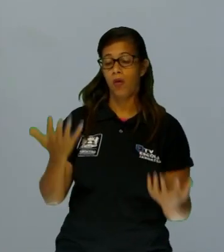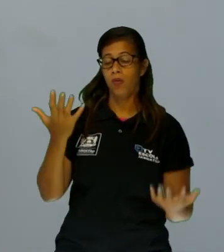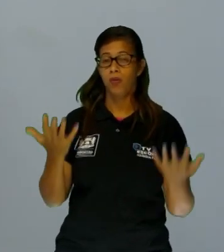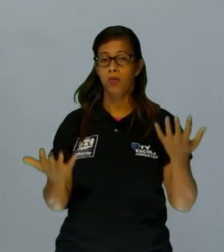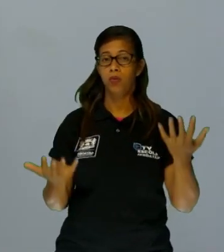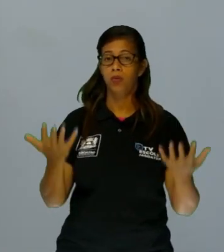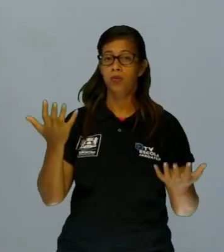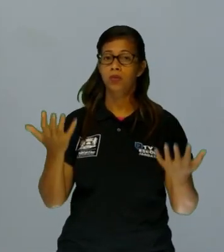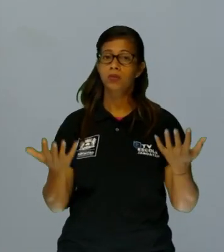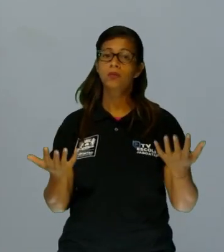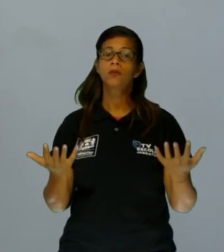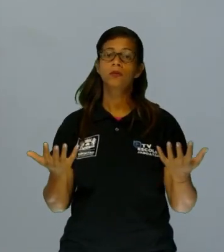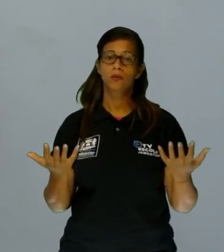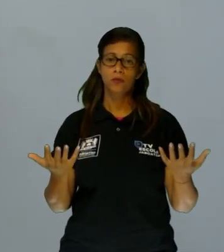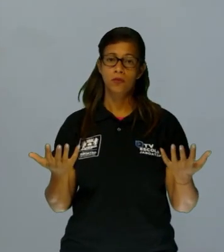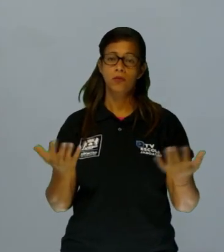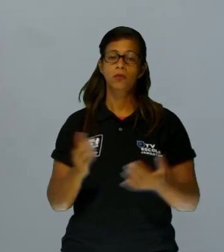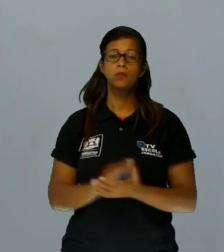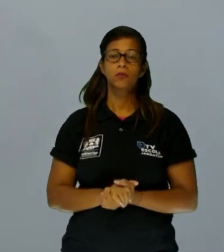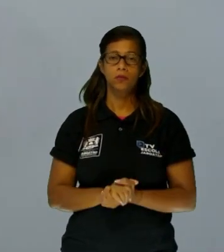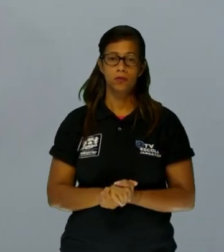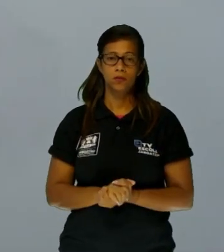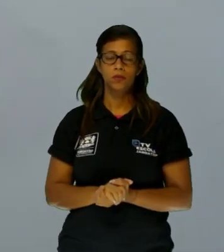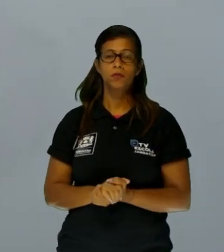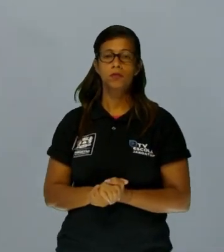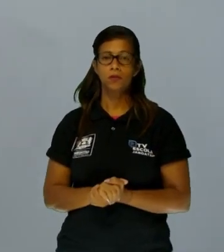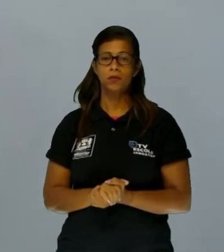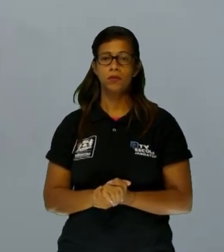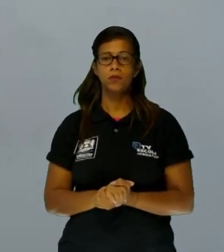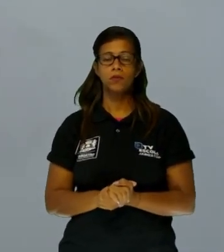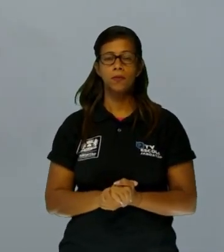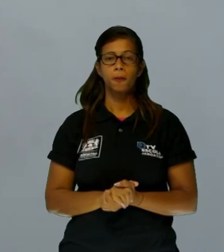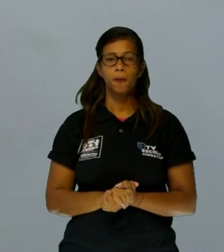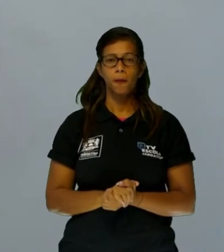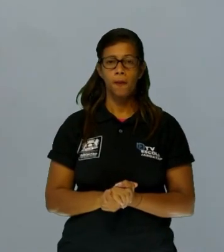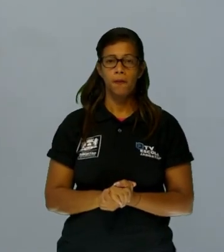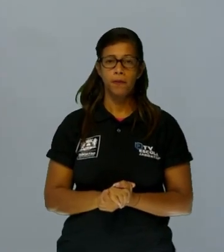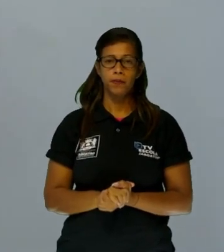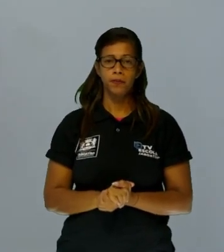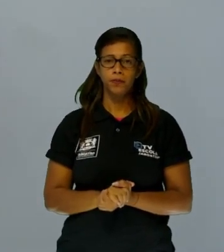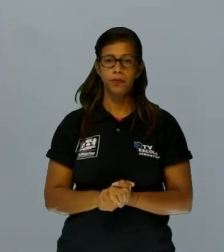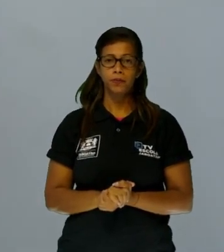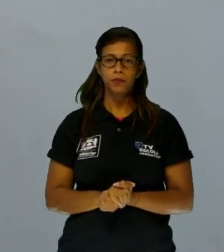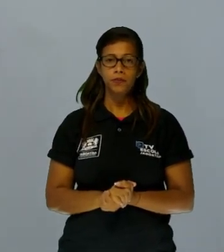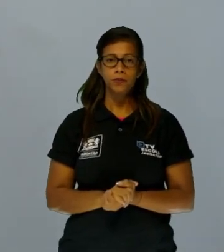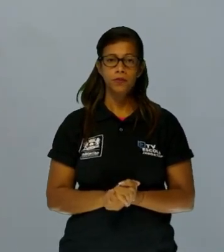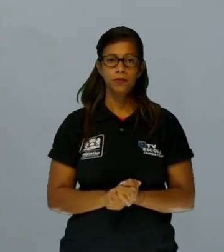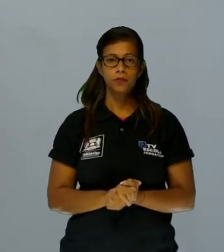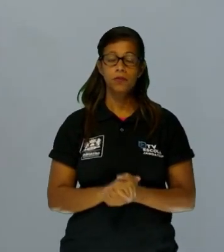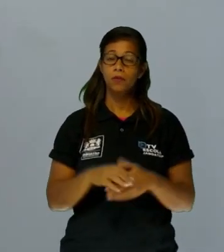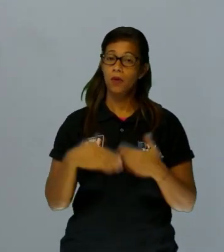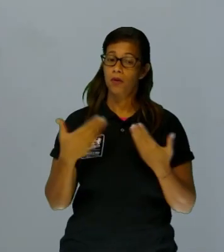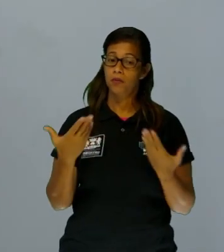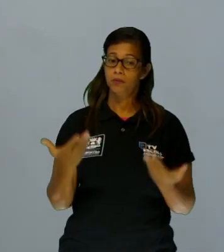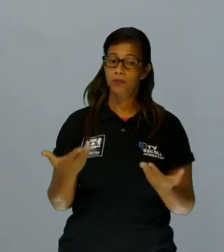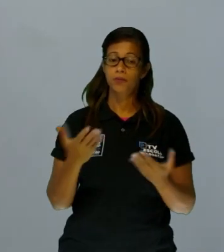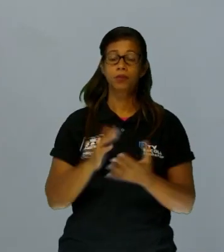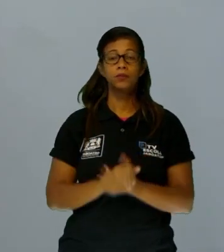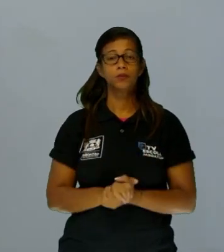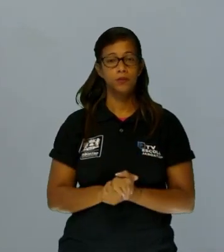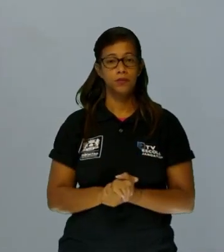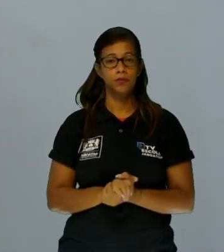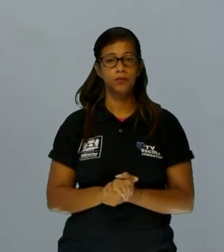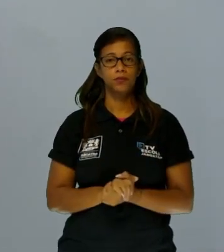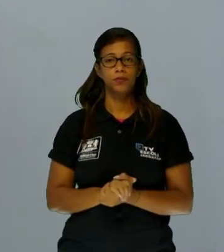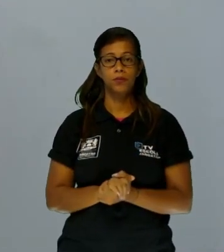E a balança é que equilibra os dois lados, para não ir nem muito para um lado nem para o outro. Tem que ser imparcial. Acaba, então, que nenhum item,